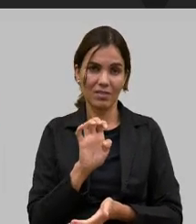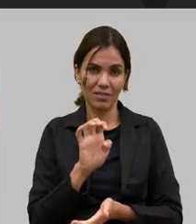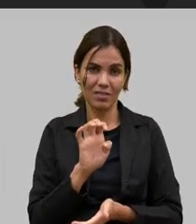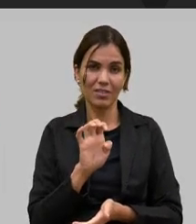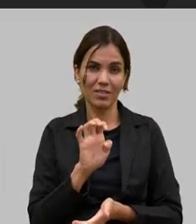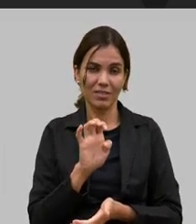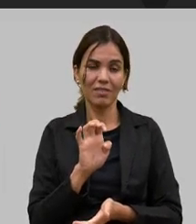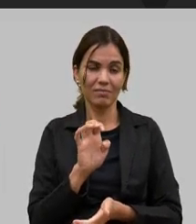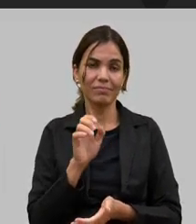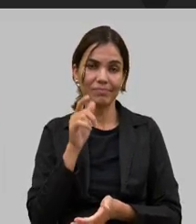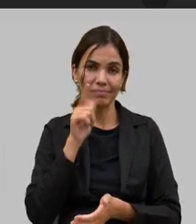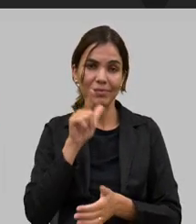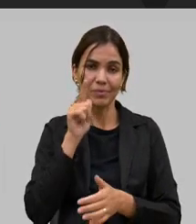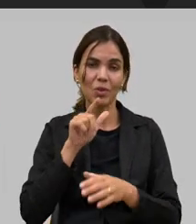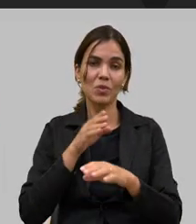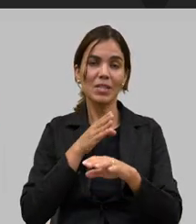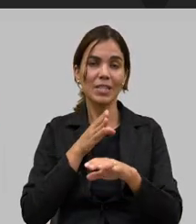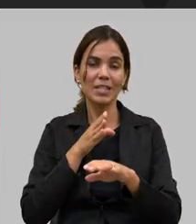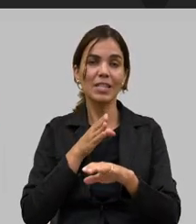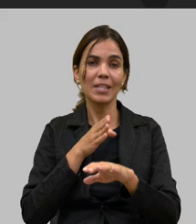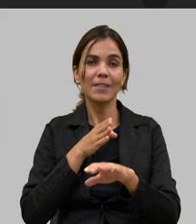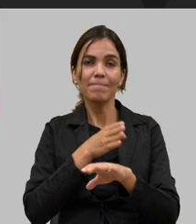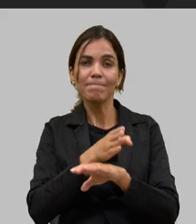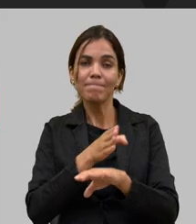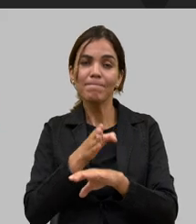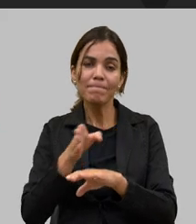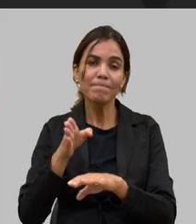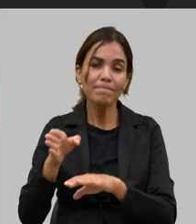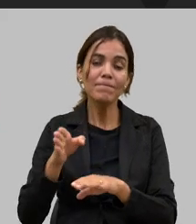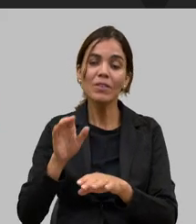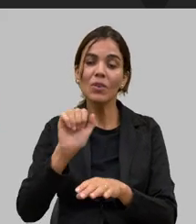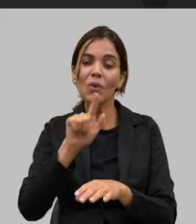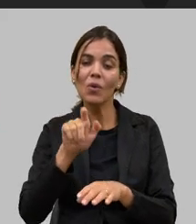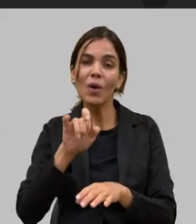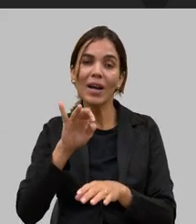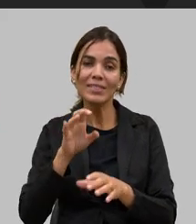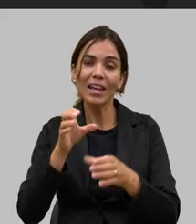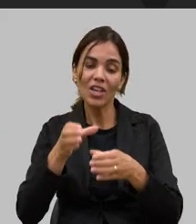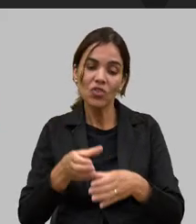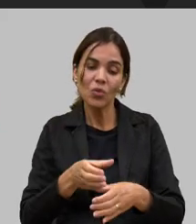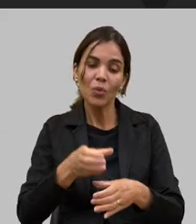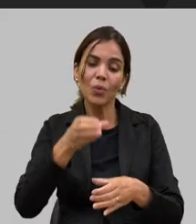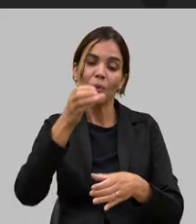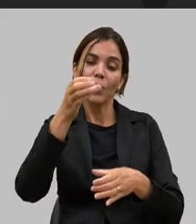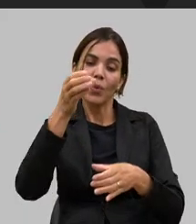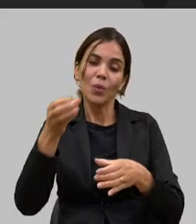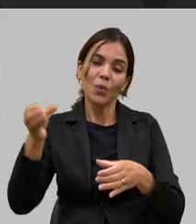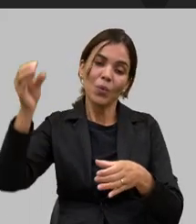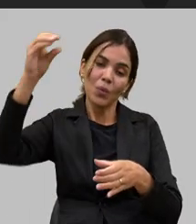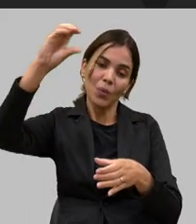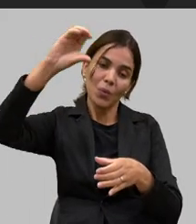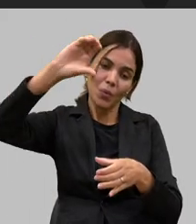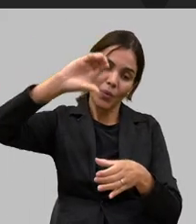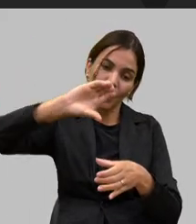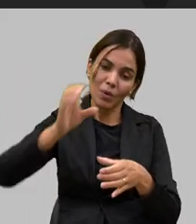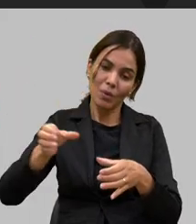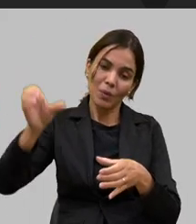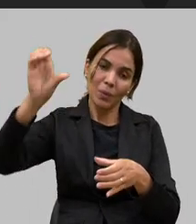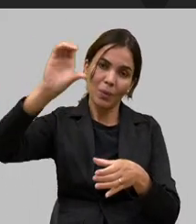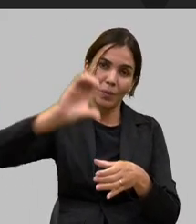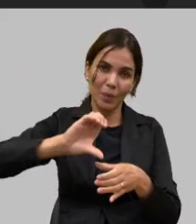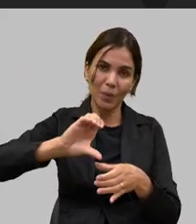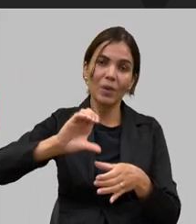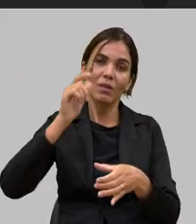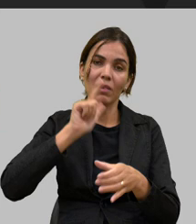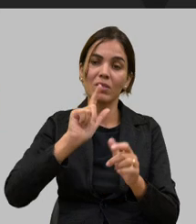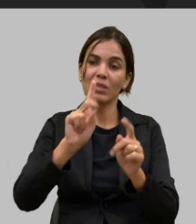viabilizar eles engarrafarem o seu azeite e comercializar o seu azeite lá nessa região e